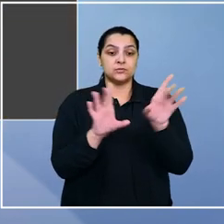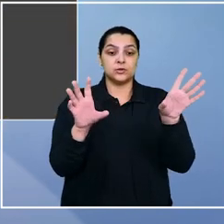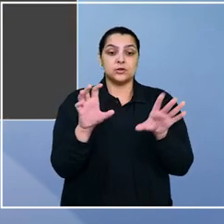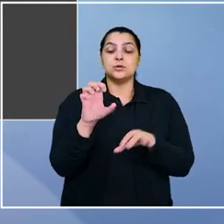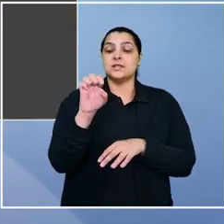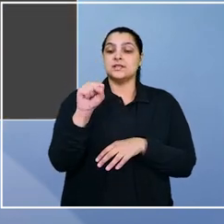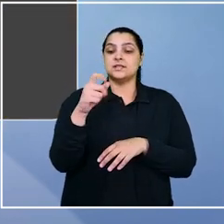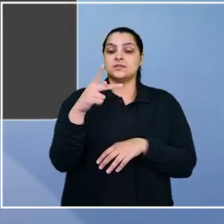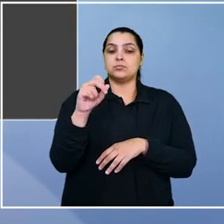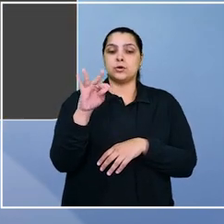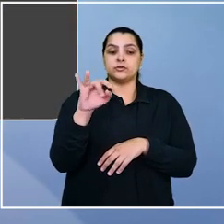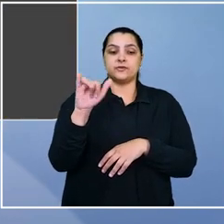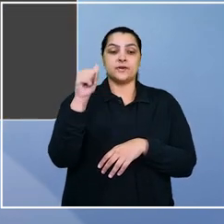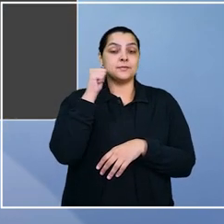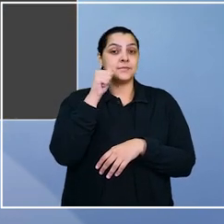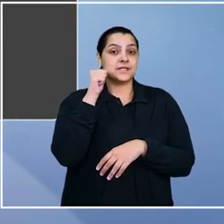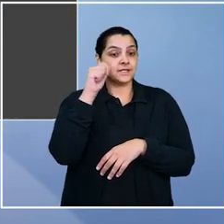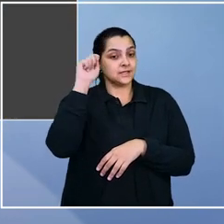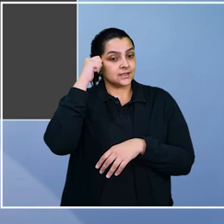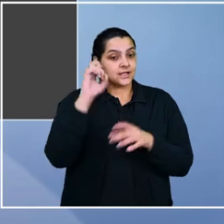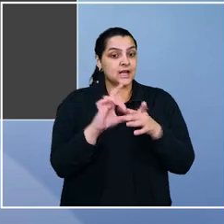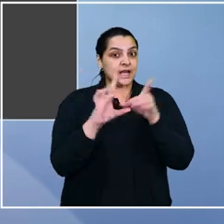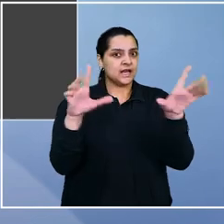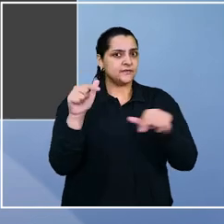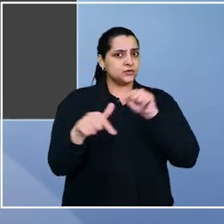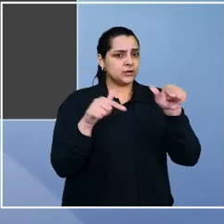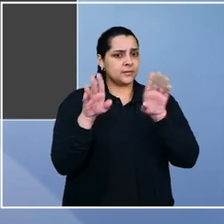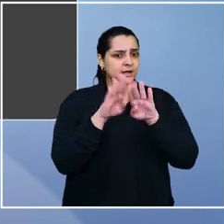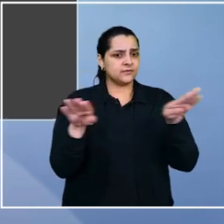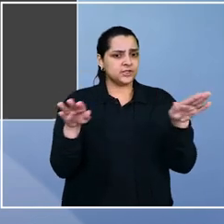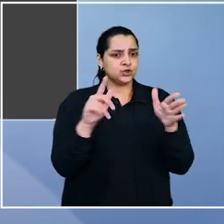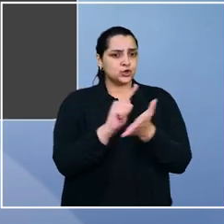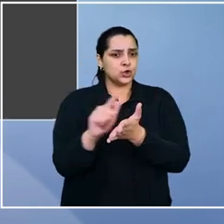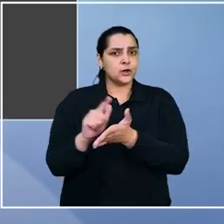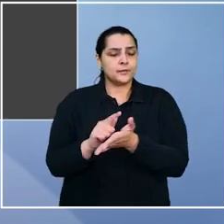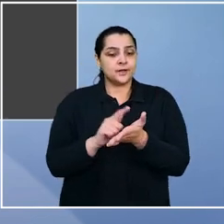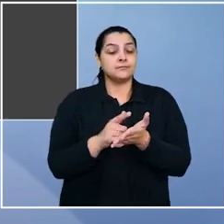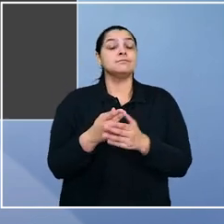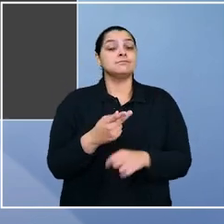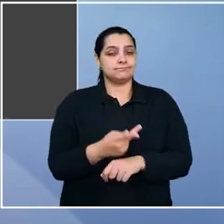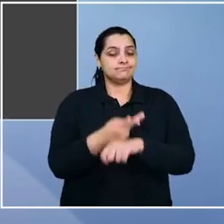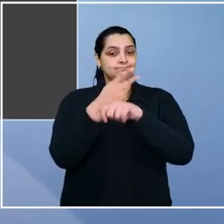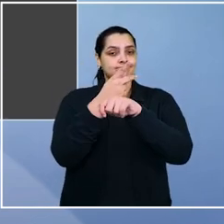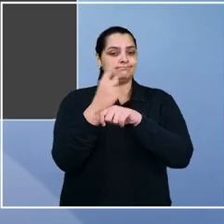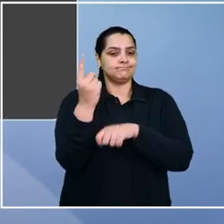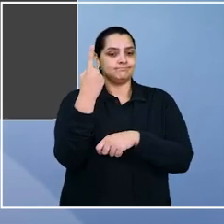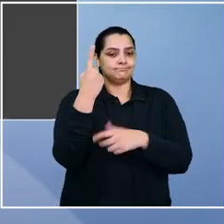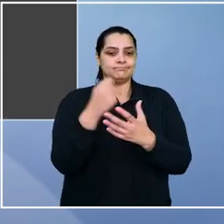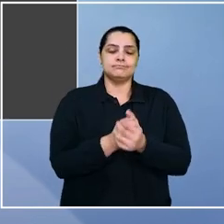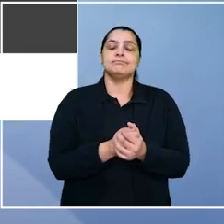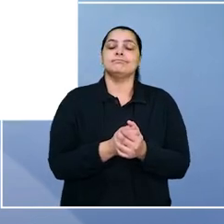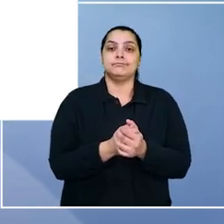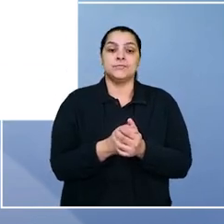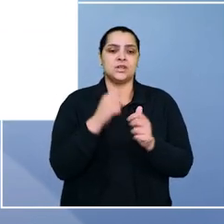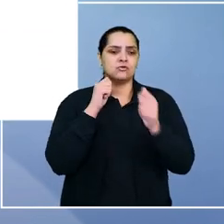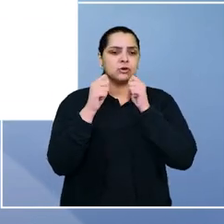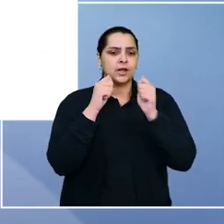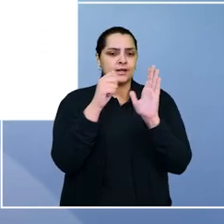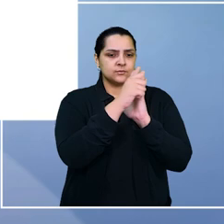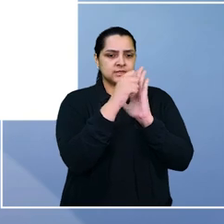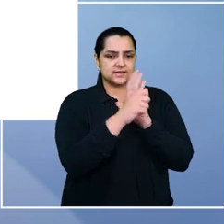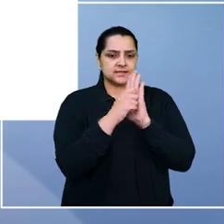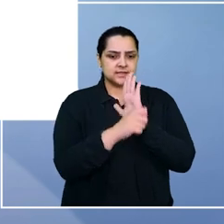disponível no Spotify, Meninas Negras Livres do Trabalho Infantil Doméstico, foi o vencedor. Na categoria